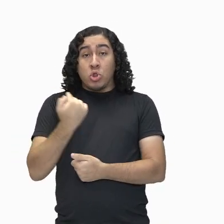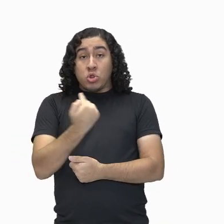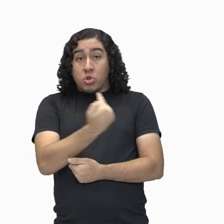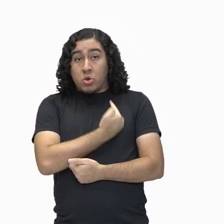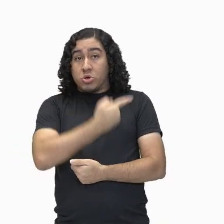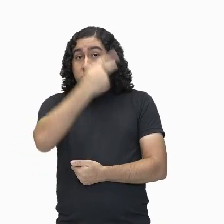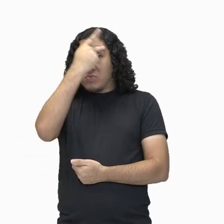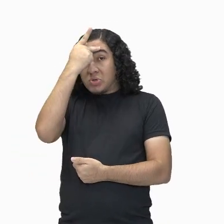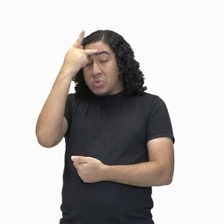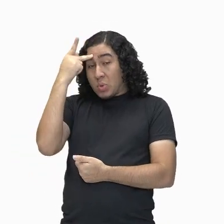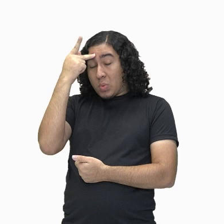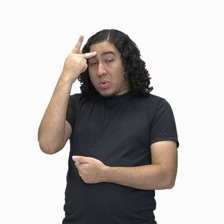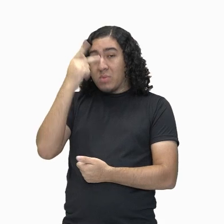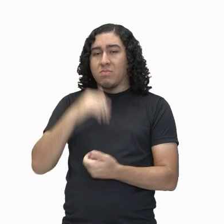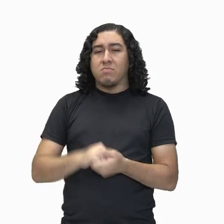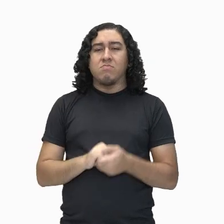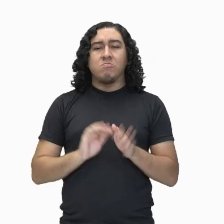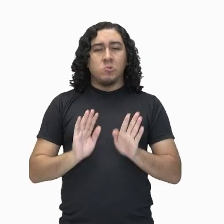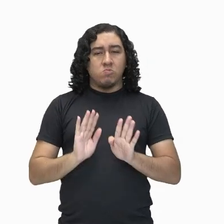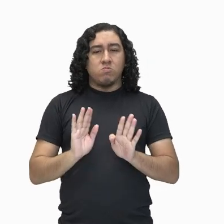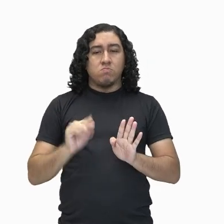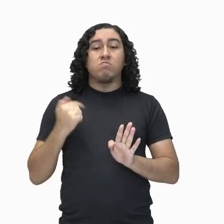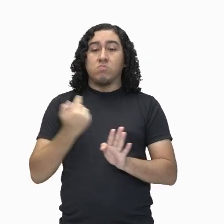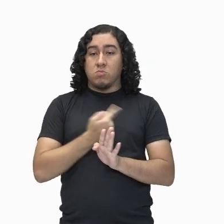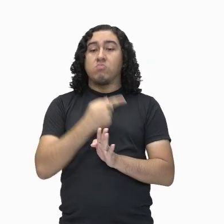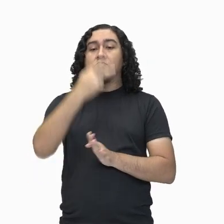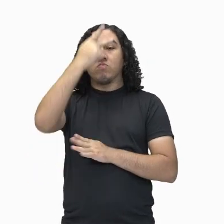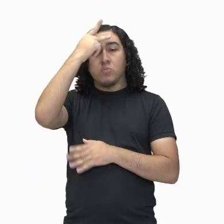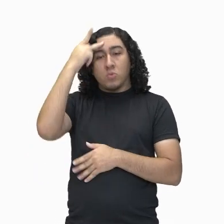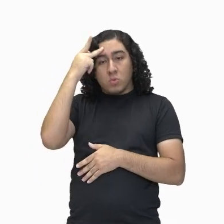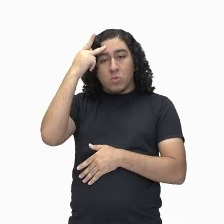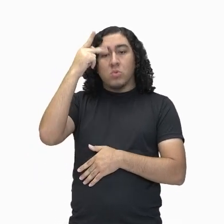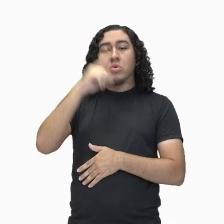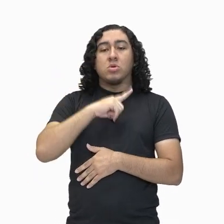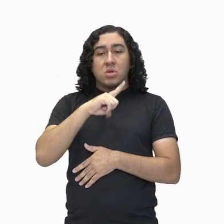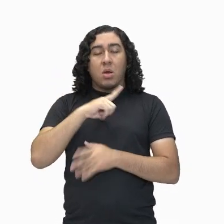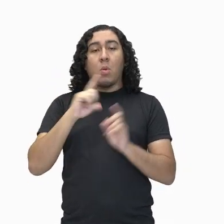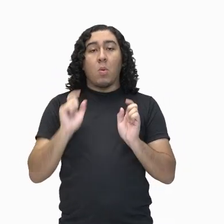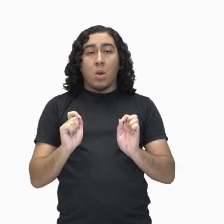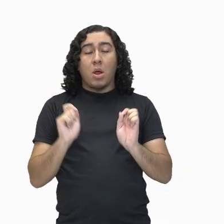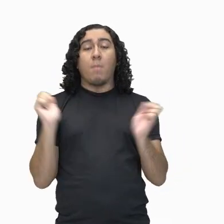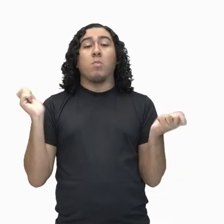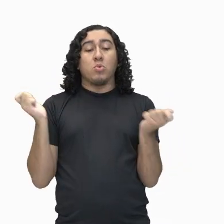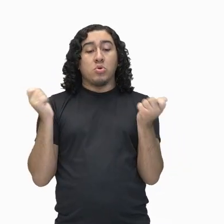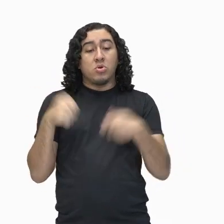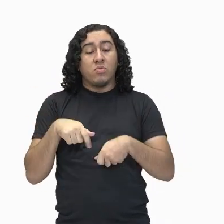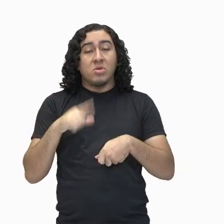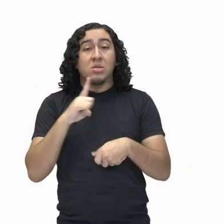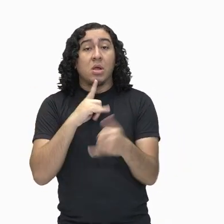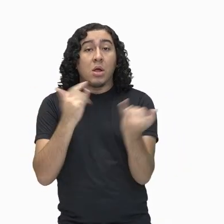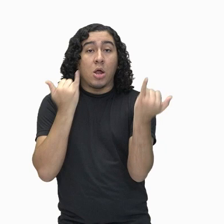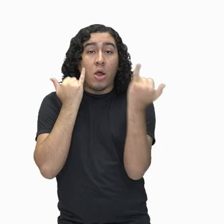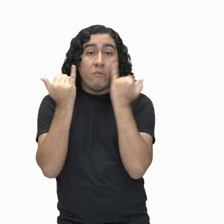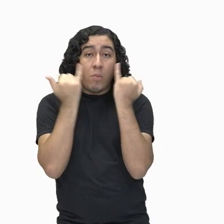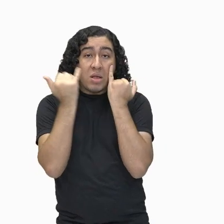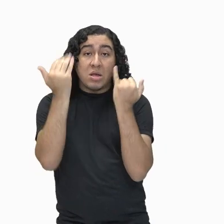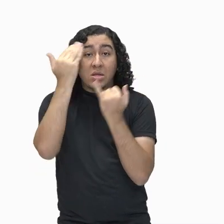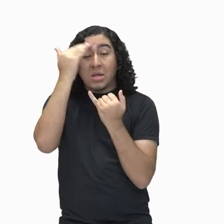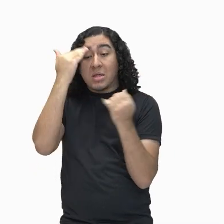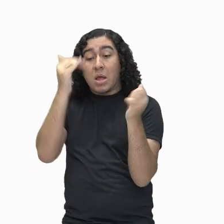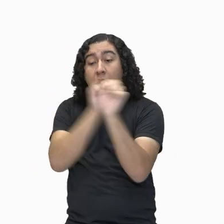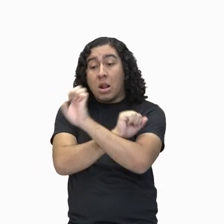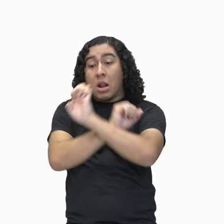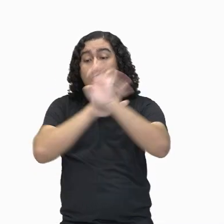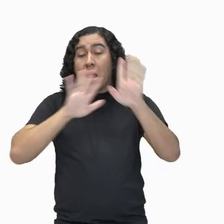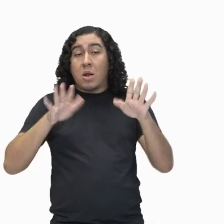eu vou dizer sim, a nós, pessoas que têm um poder maior de informação, de levar essa